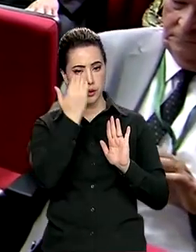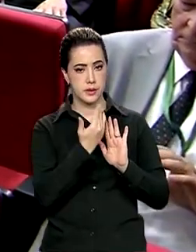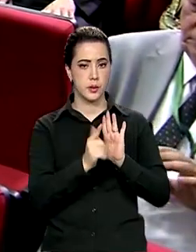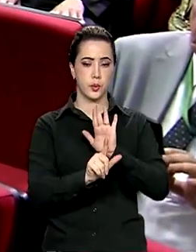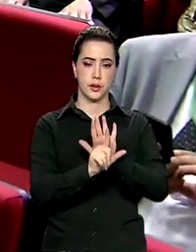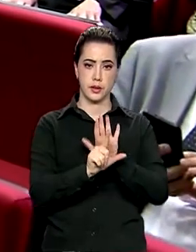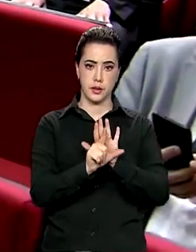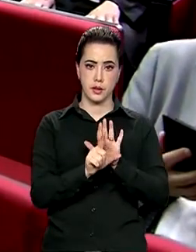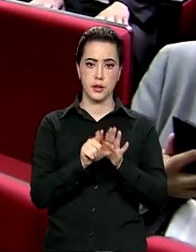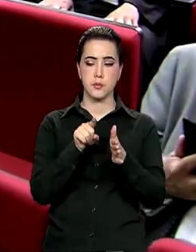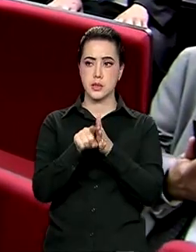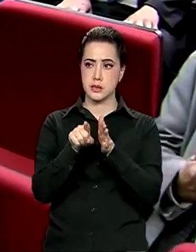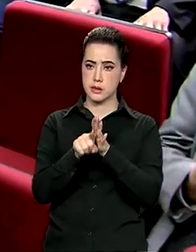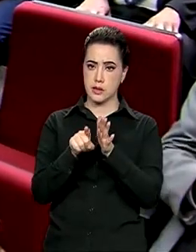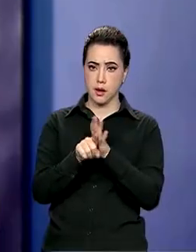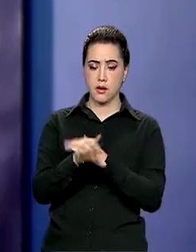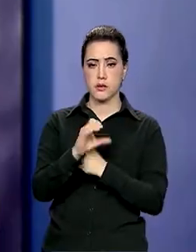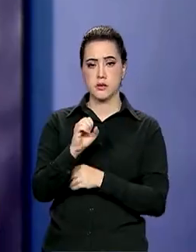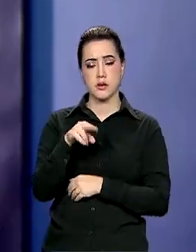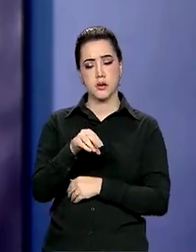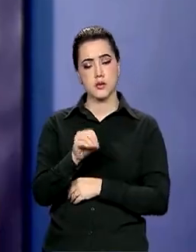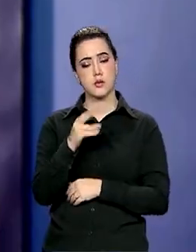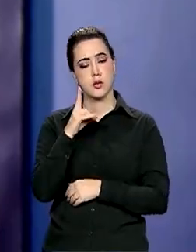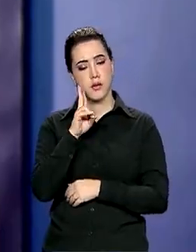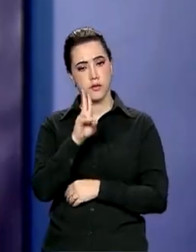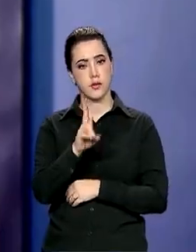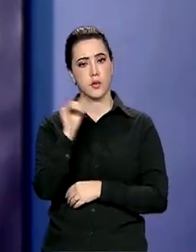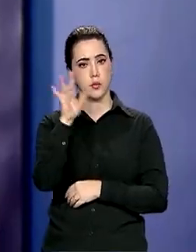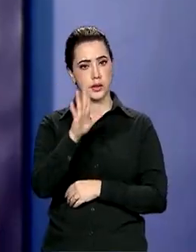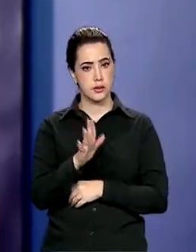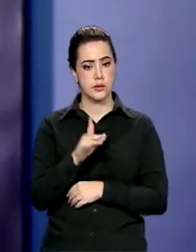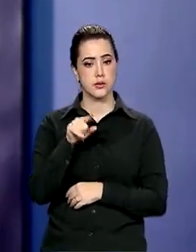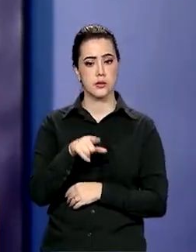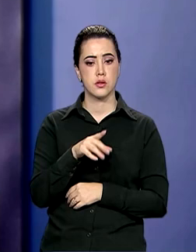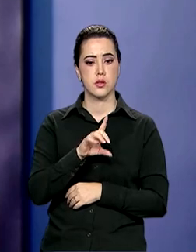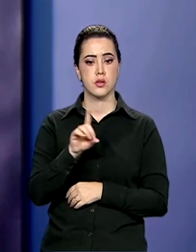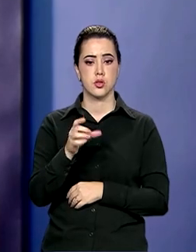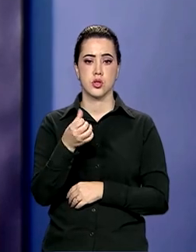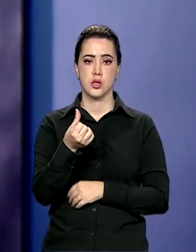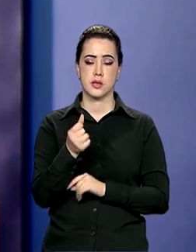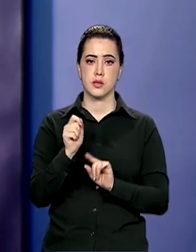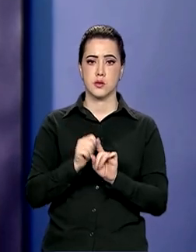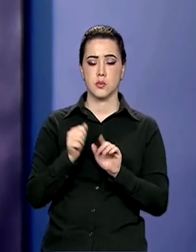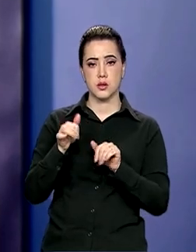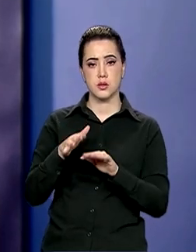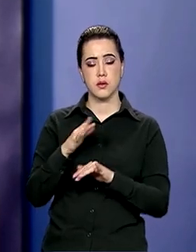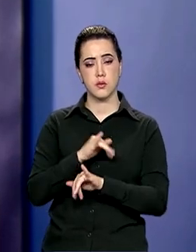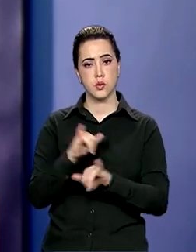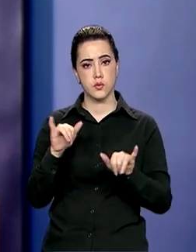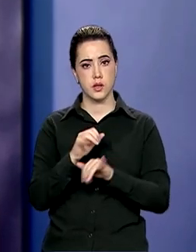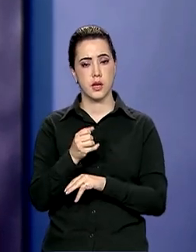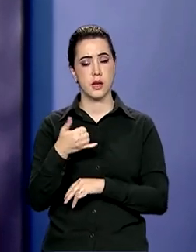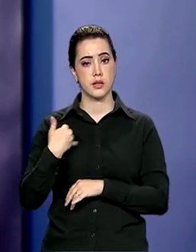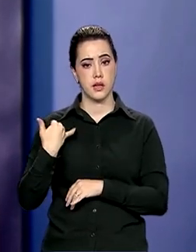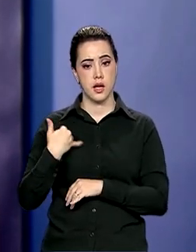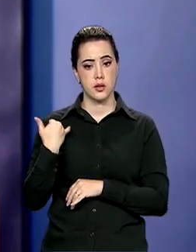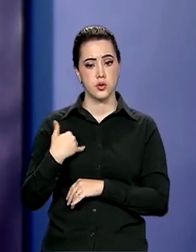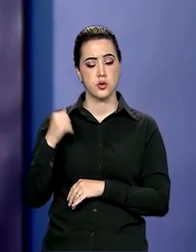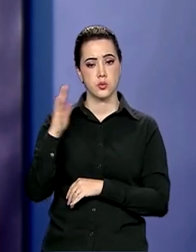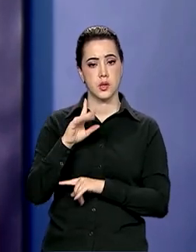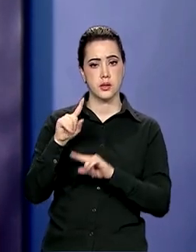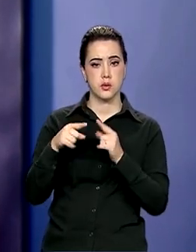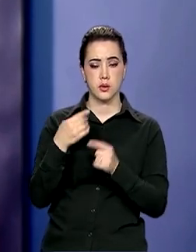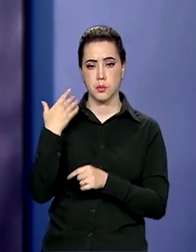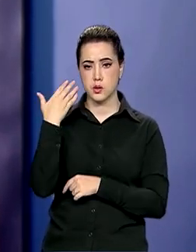Fazer Censo é redescobrir o Brasil. Dia 6 de setembro vamos divulgar a idade do Brasil. Depois vem aí a cor do